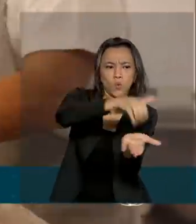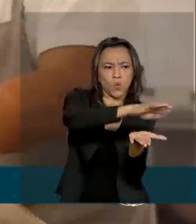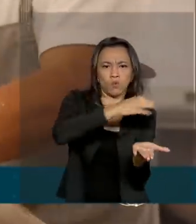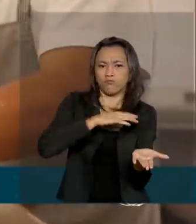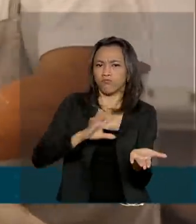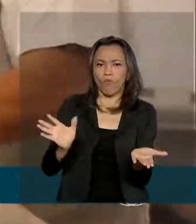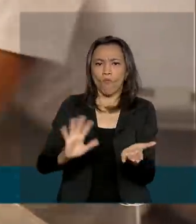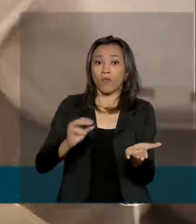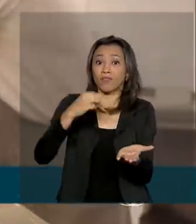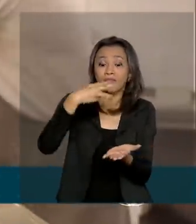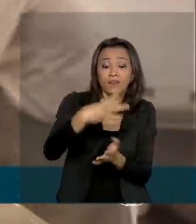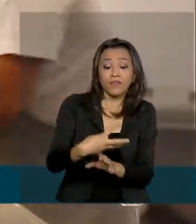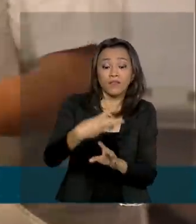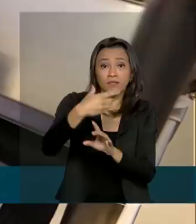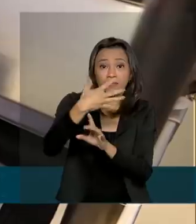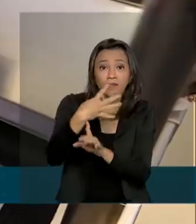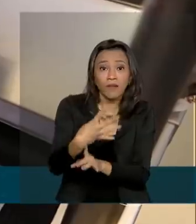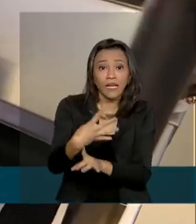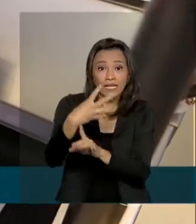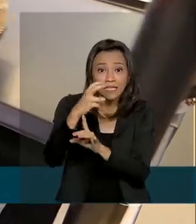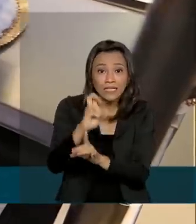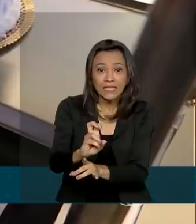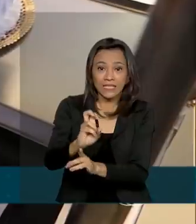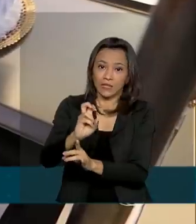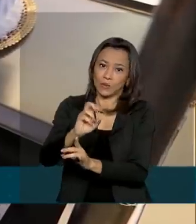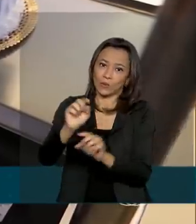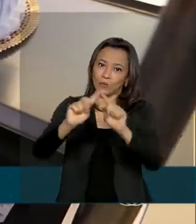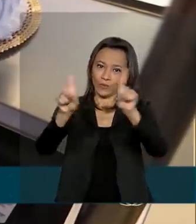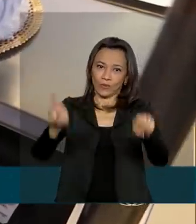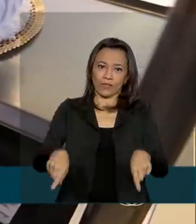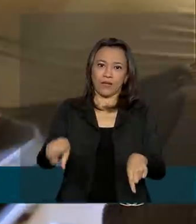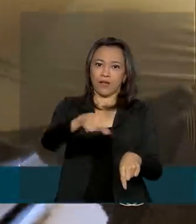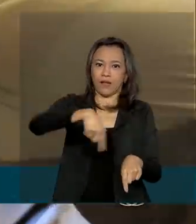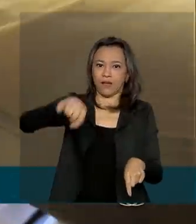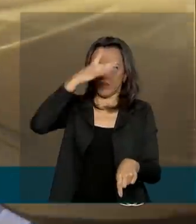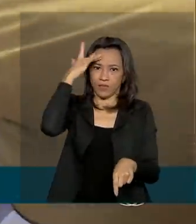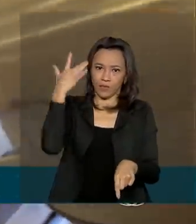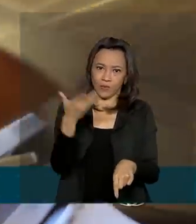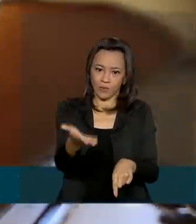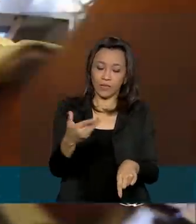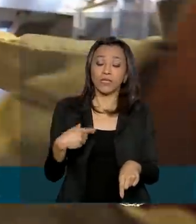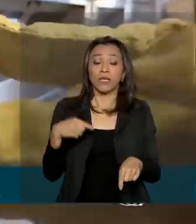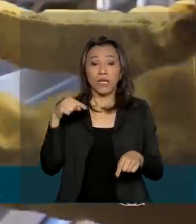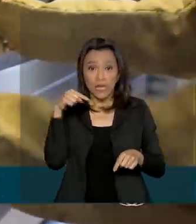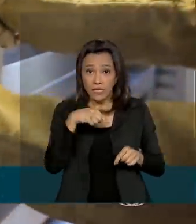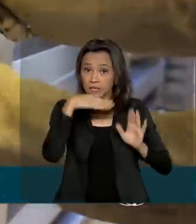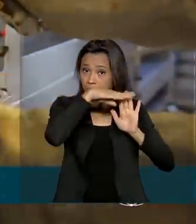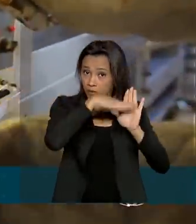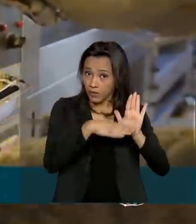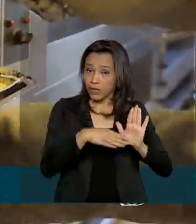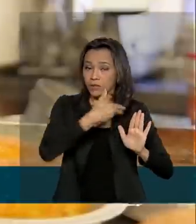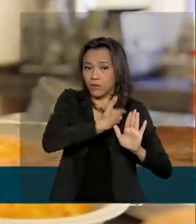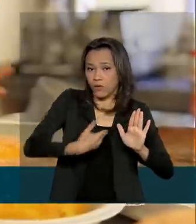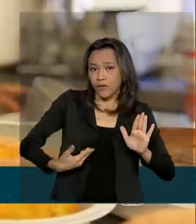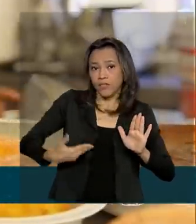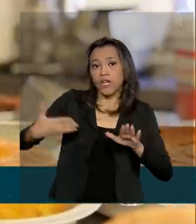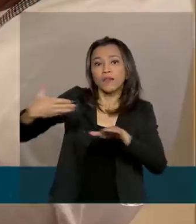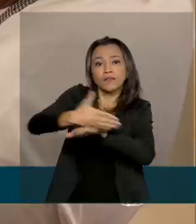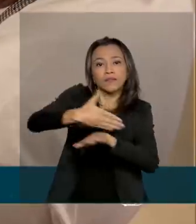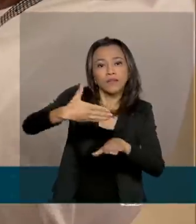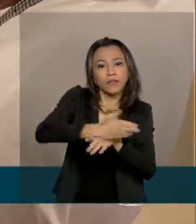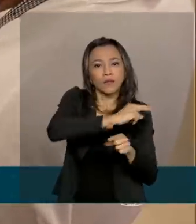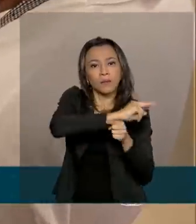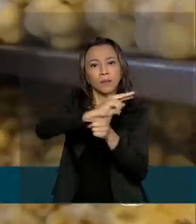345 funcionários. A expectativa em relação ao programa emergencial de acesso ao crédito